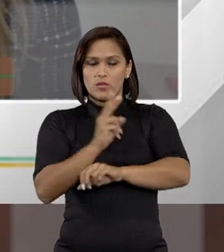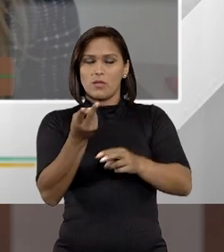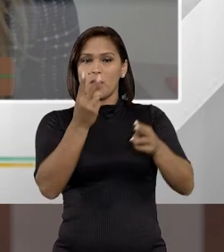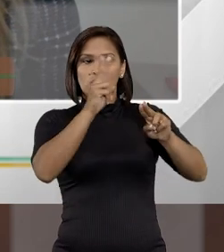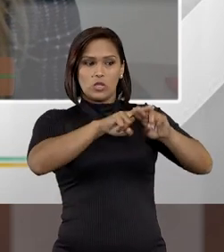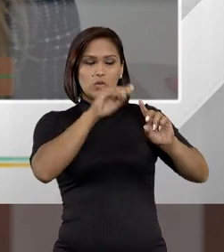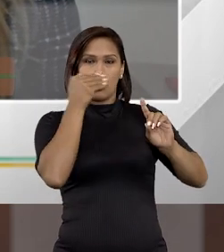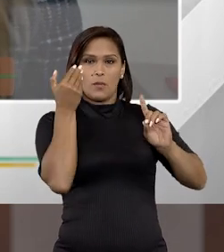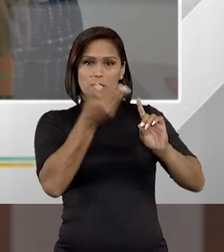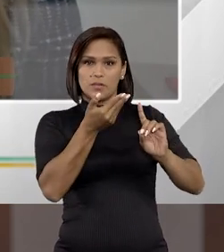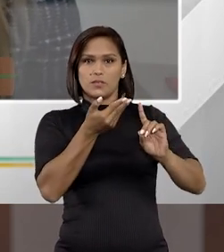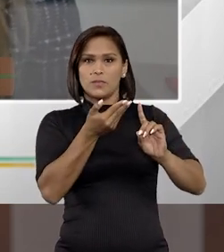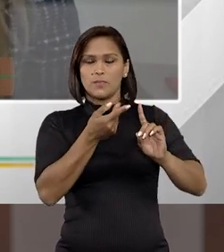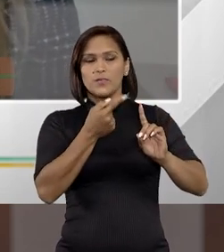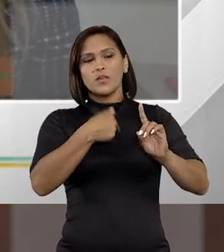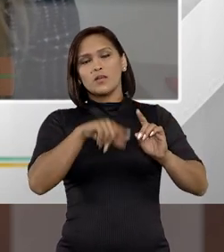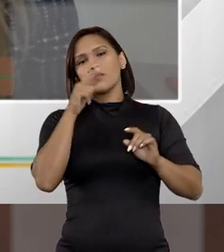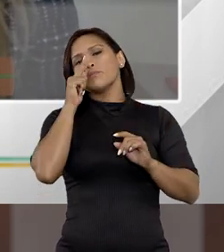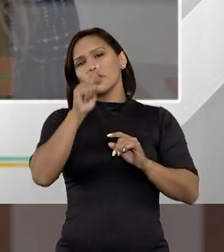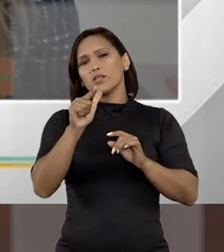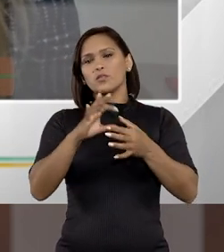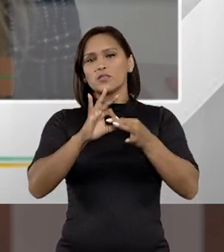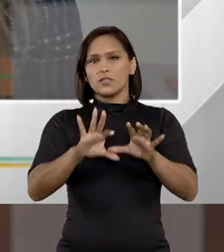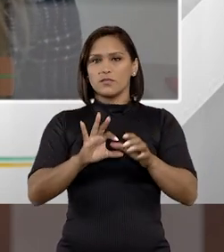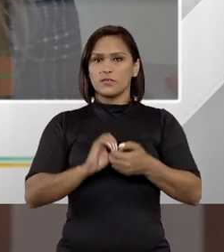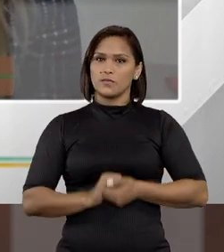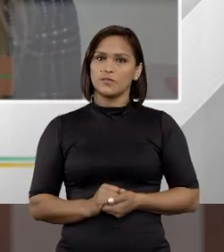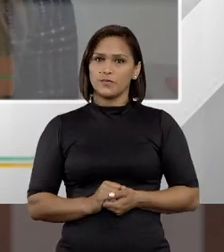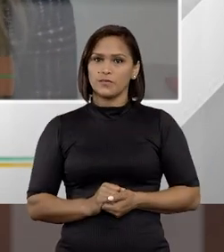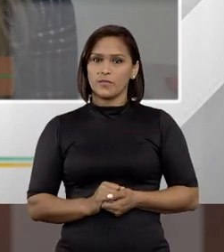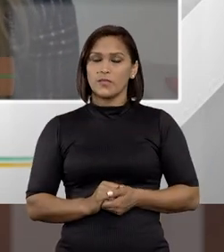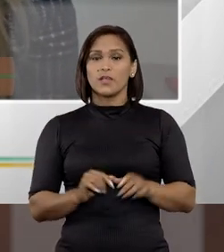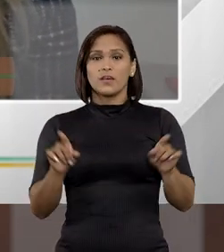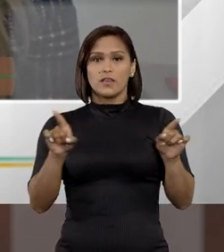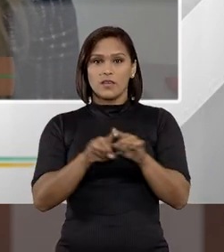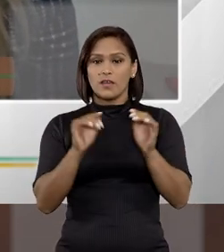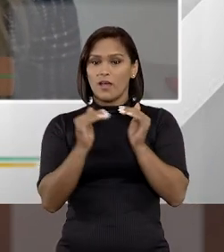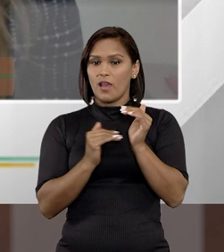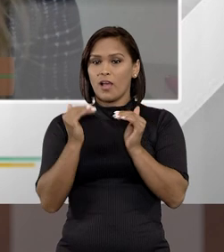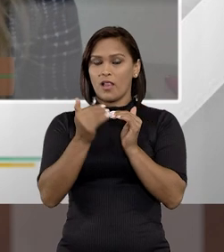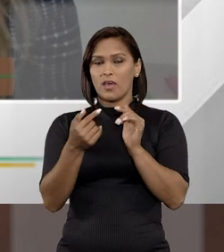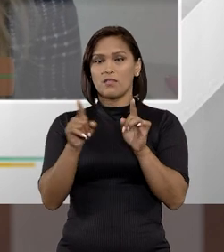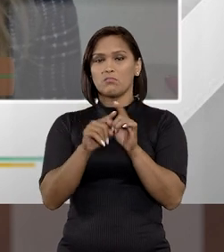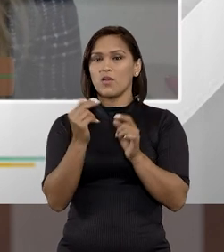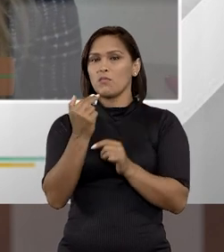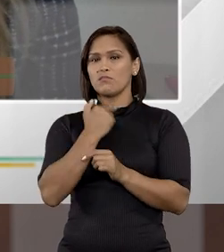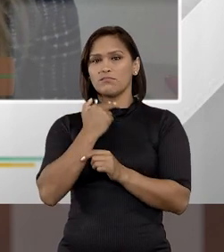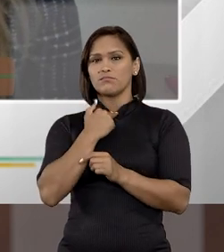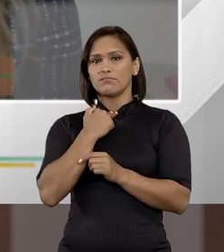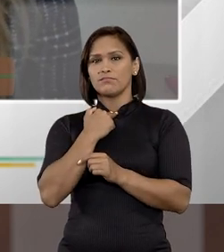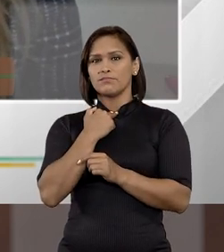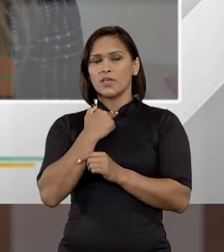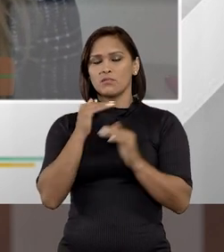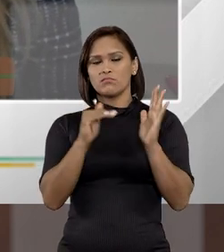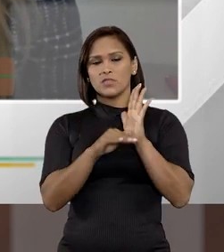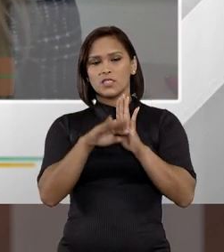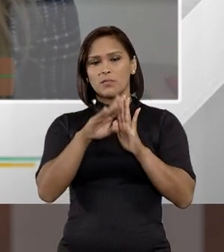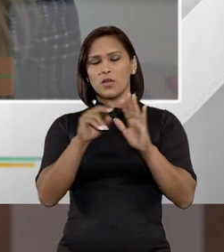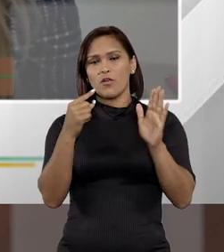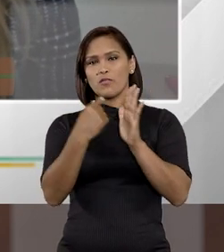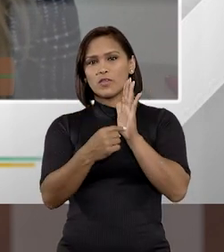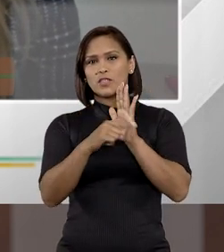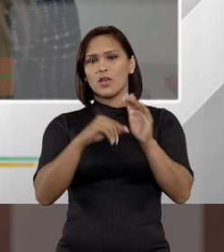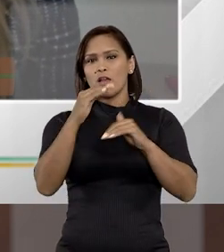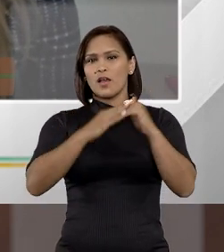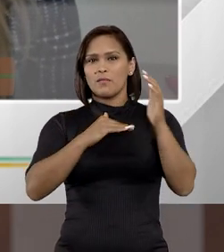do preso, né, para que ele consiga o livramento. E além disso, né, não pode, estabeleceu-se como